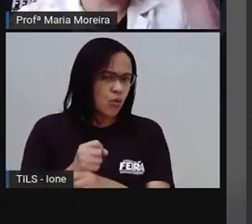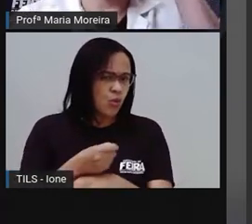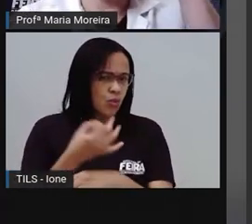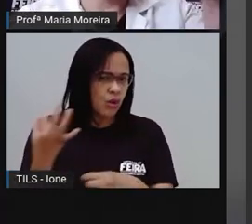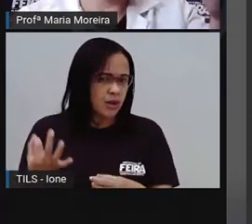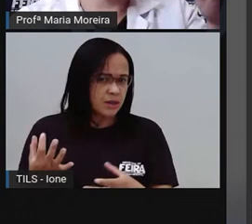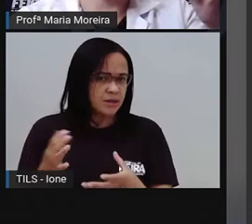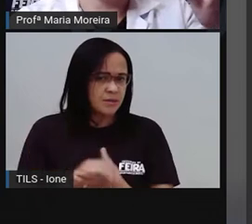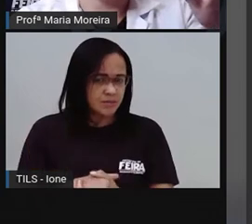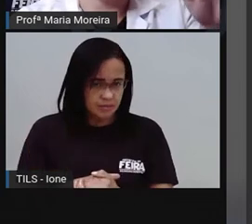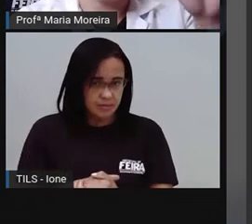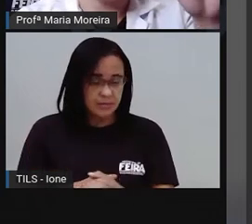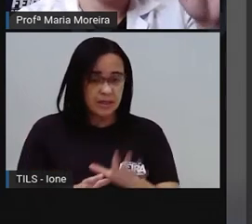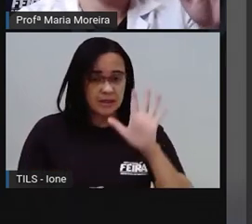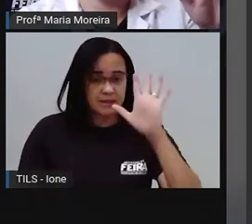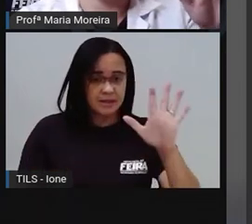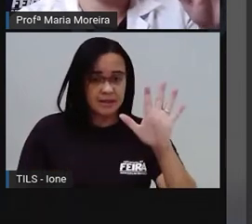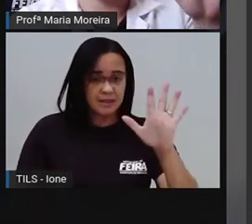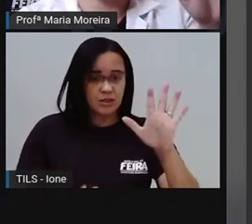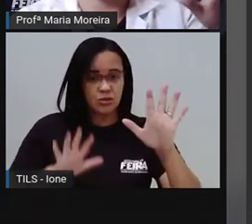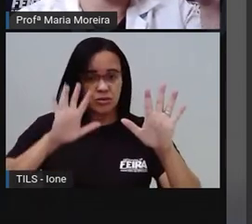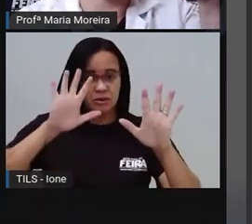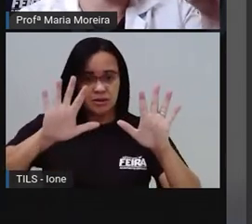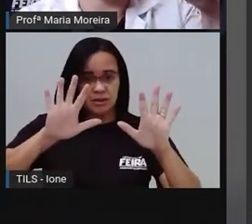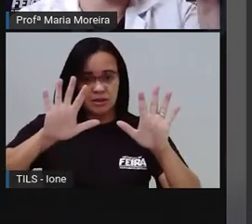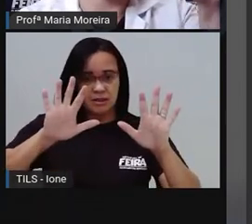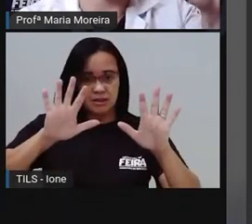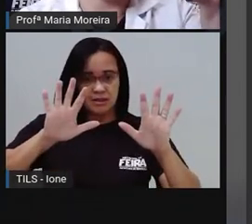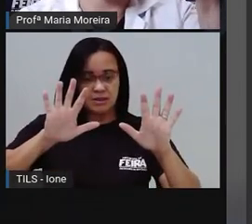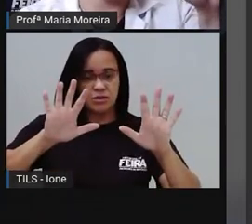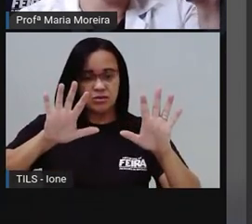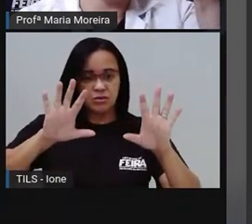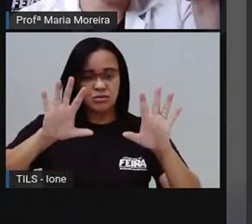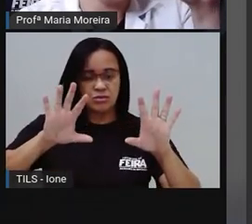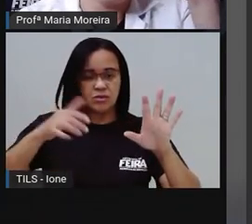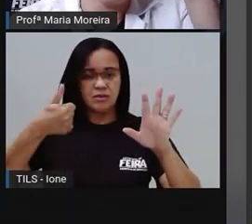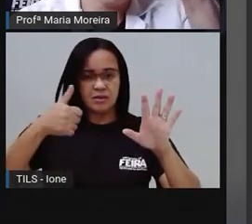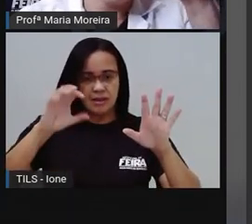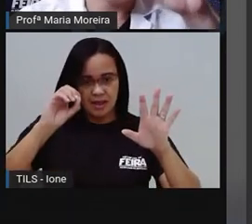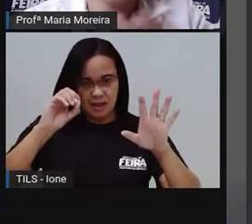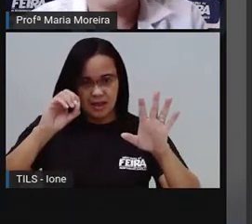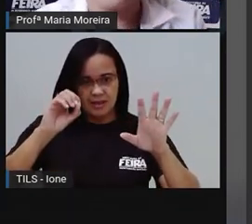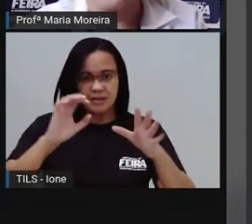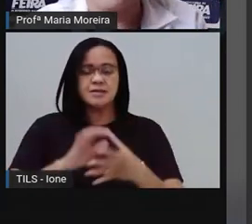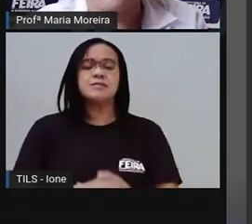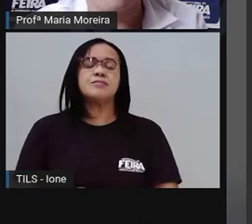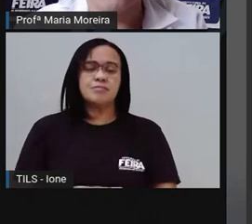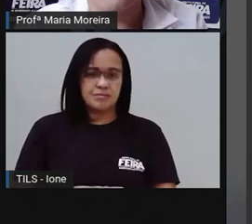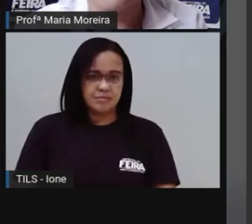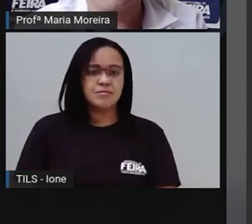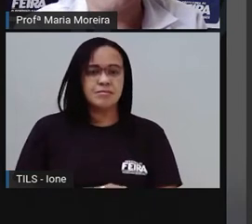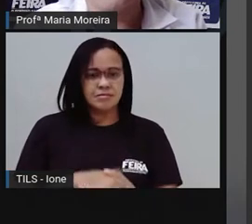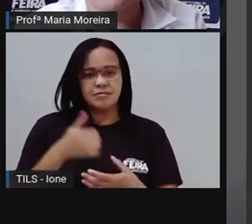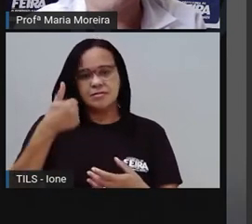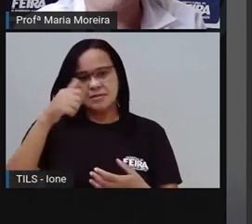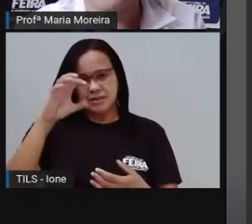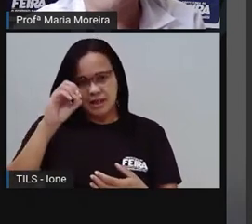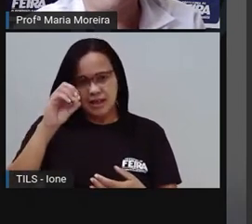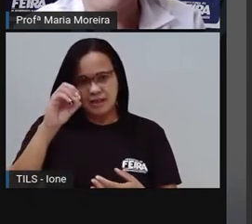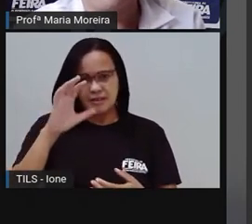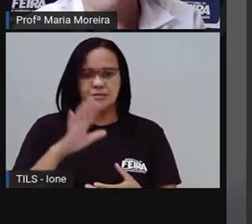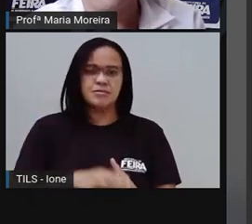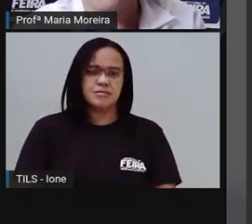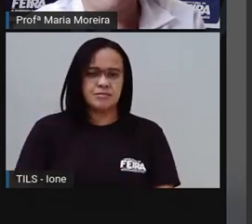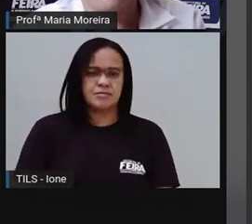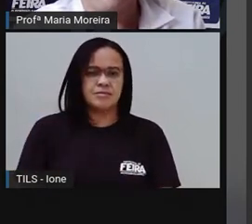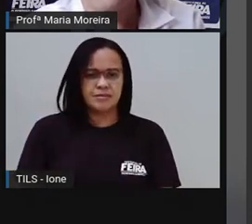Cinco mais cinco. Porque só são duas vezes. Cinco, seis, sete, oito, nove, dez. Então, ó, cinco vezes dois.